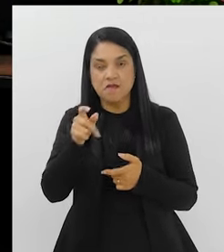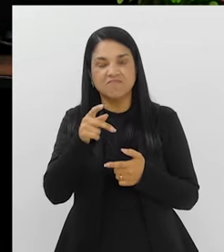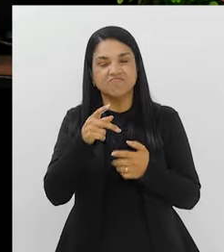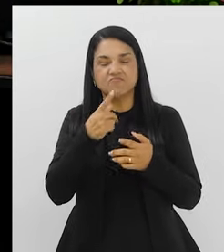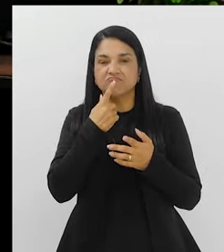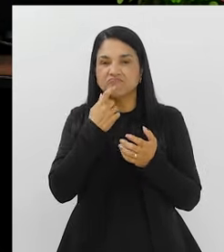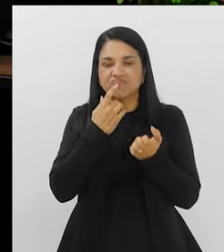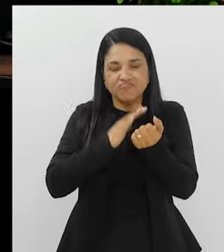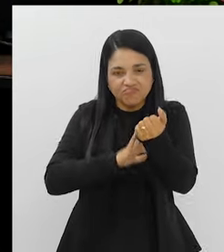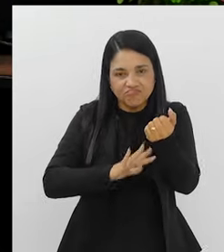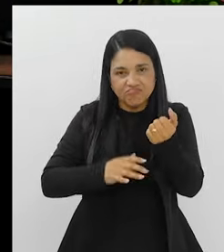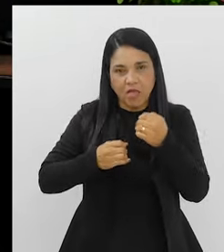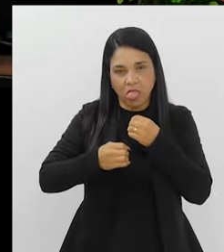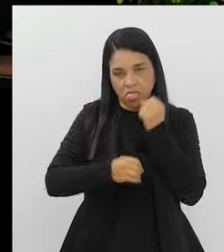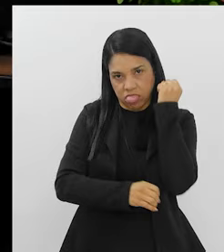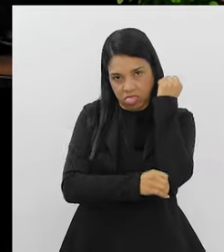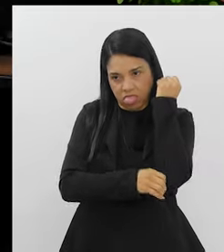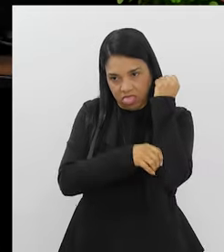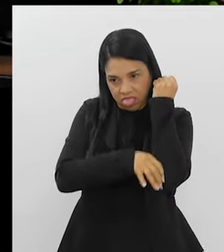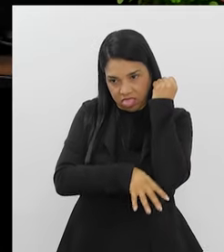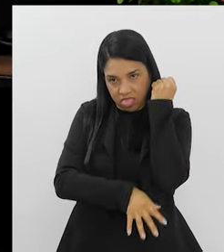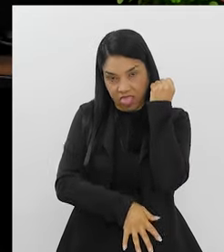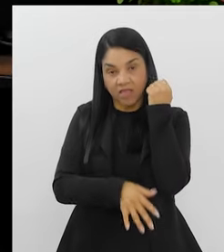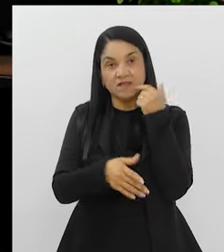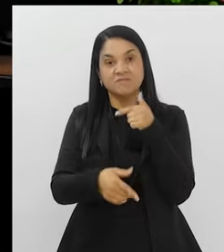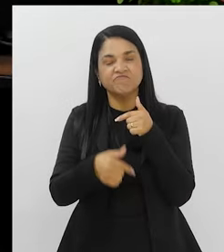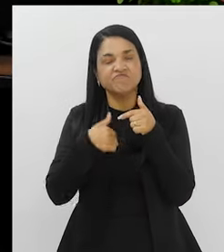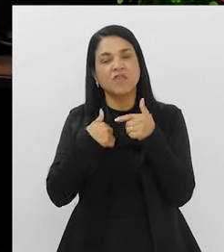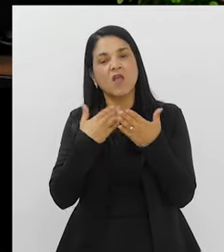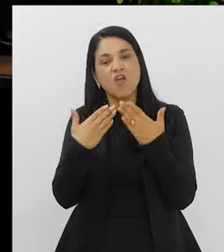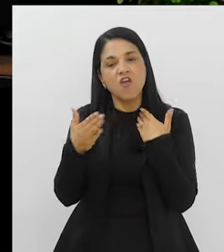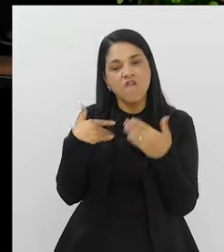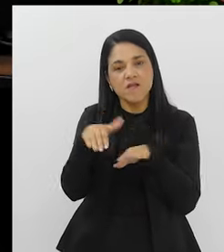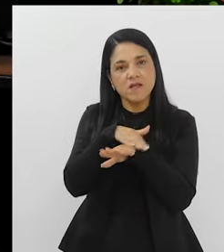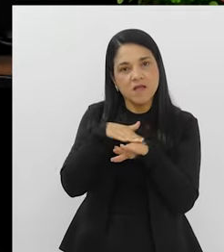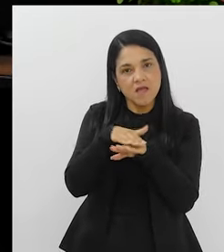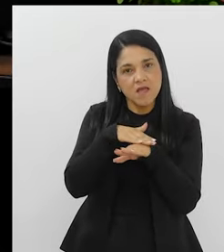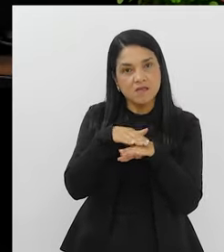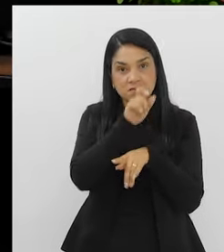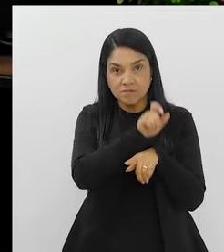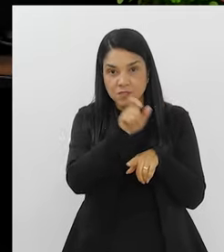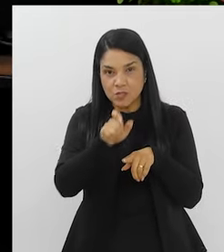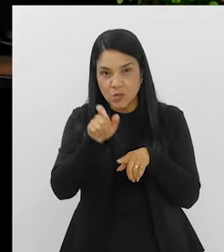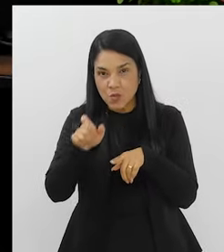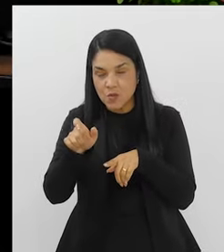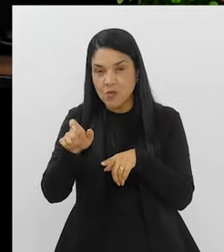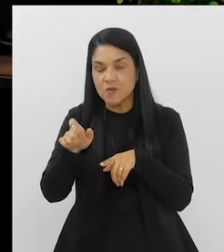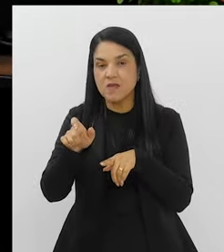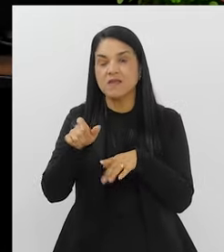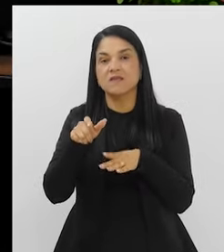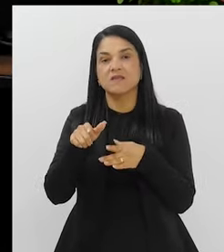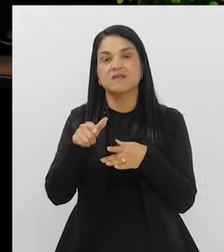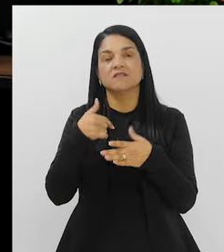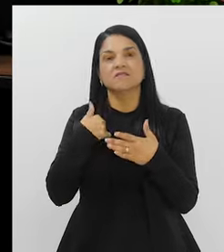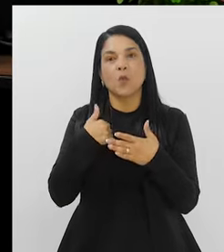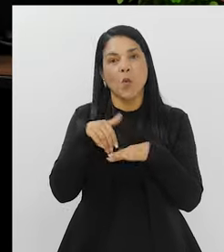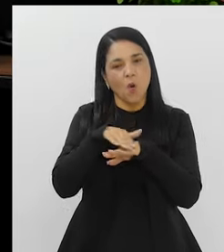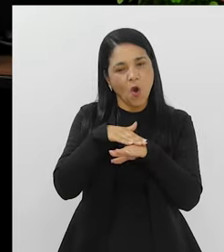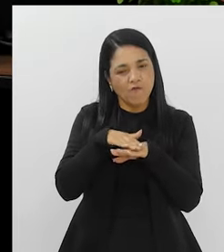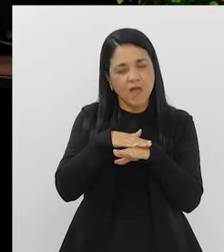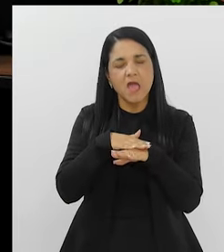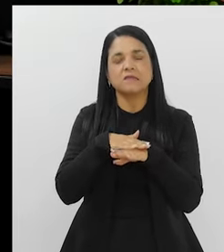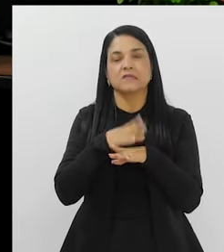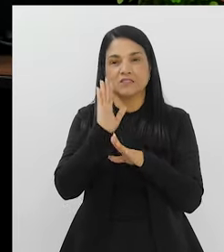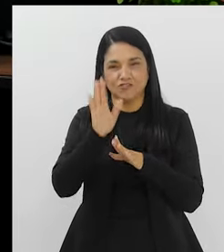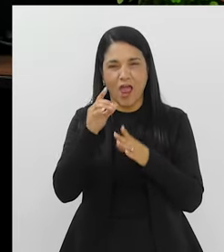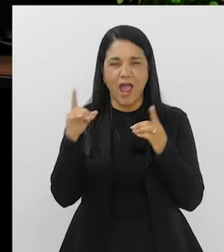vezes, por um sangramento, para avaliar. E numa conversa que eu tenho com esses pacientes, eu converso muito, acho que quem já se